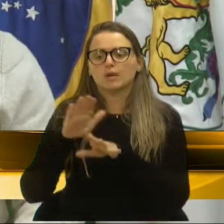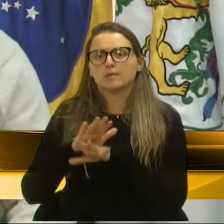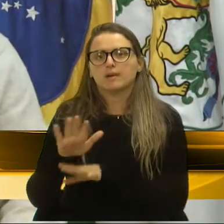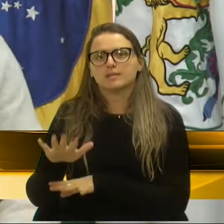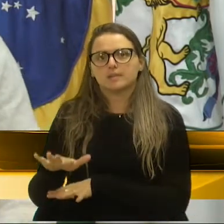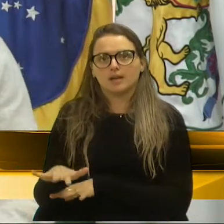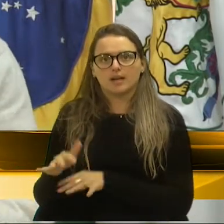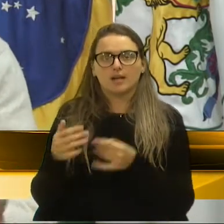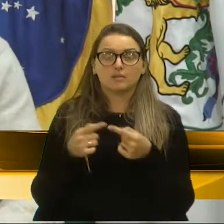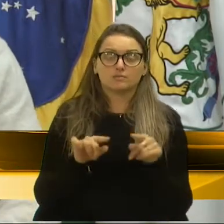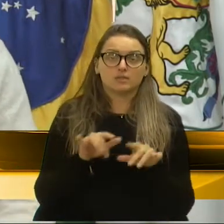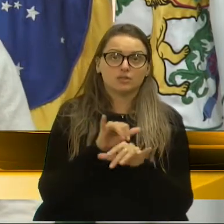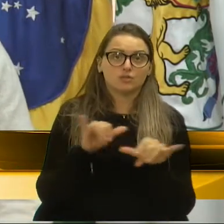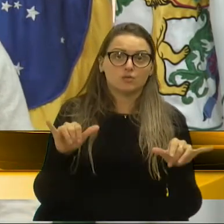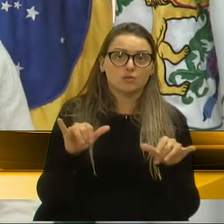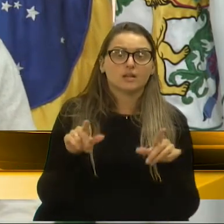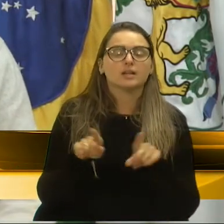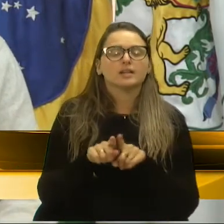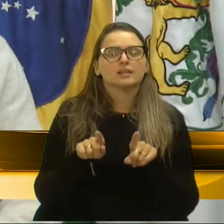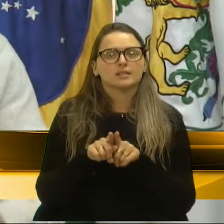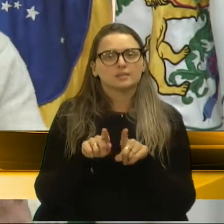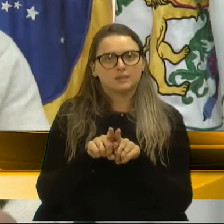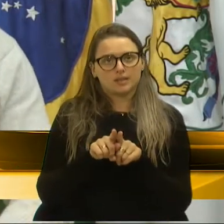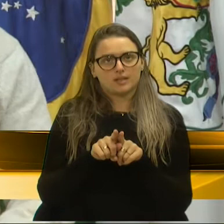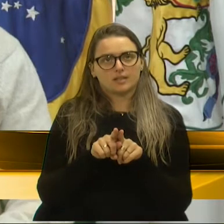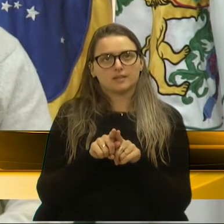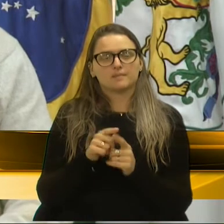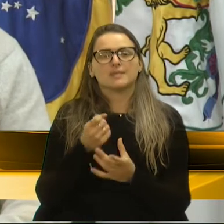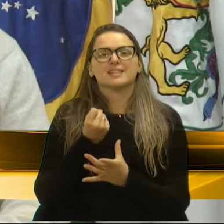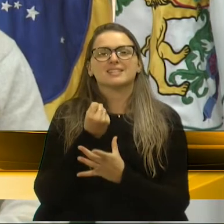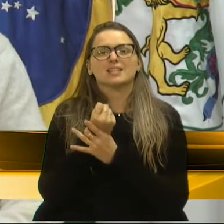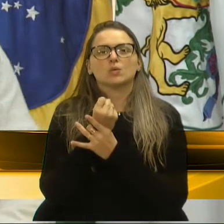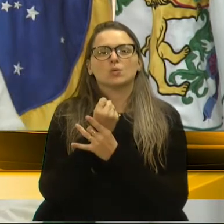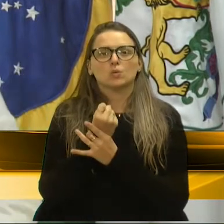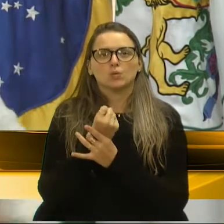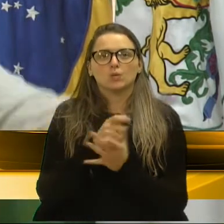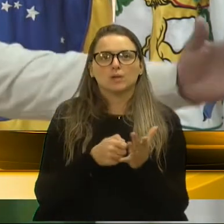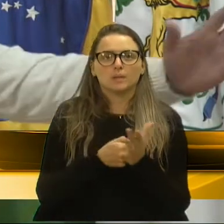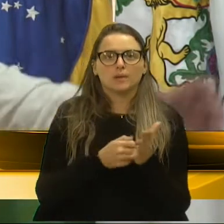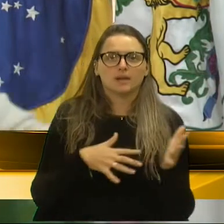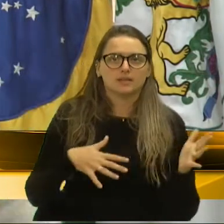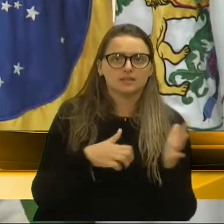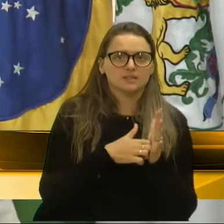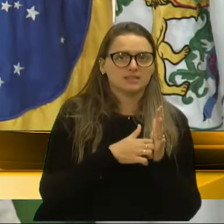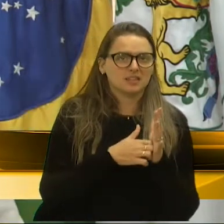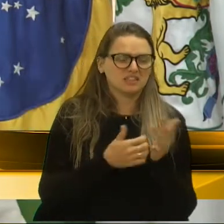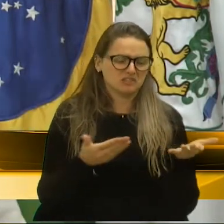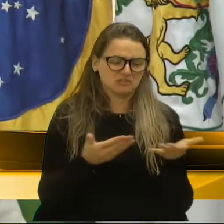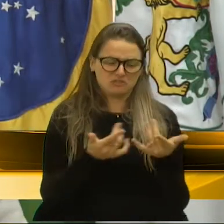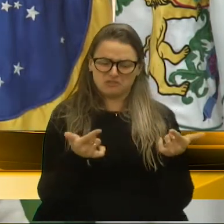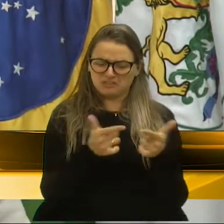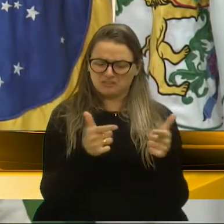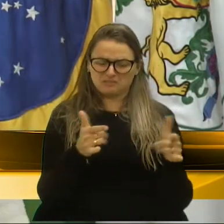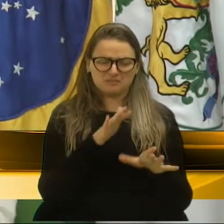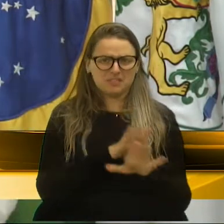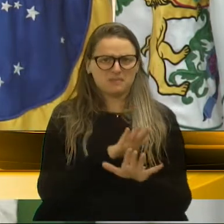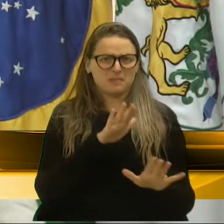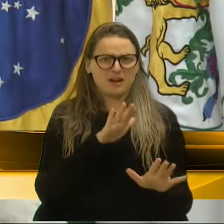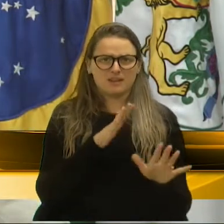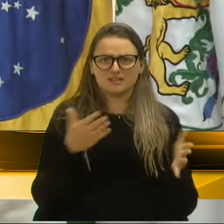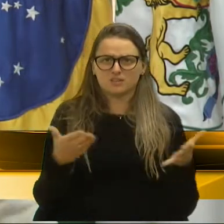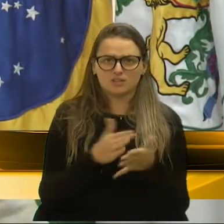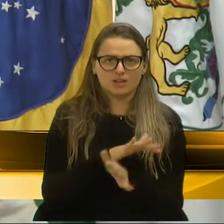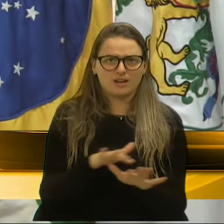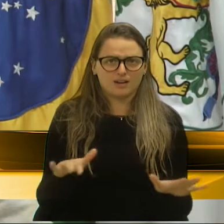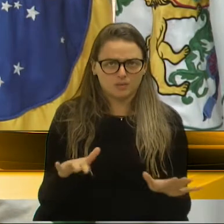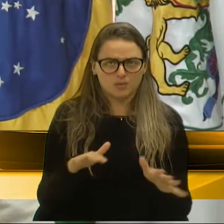existia ali o seguro que pago por acidentes, UFIR, nem existe mais isso, isso nem